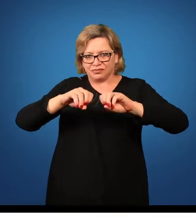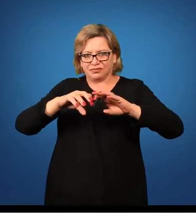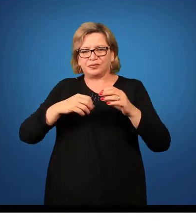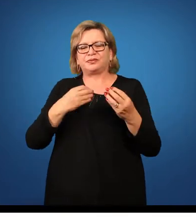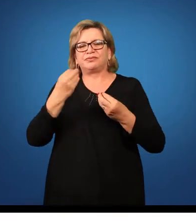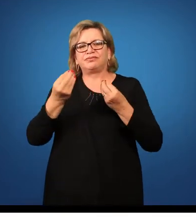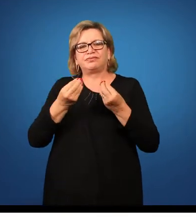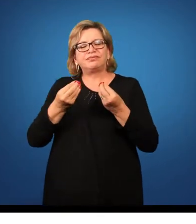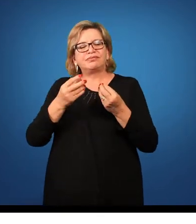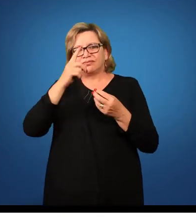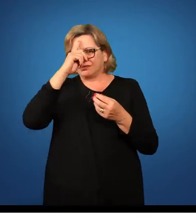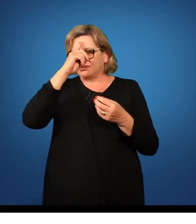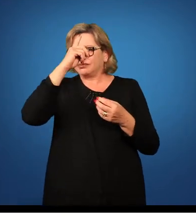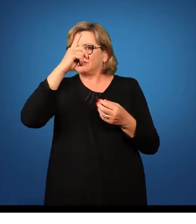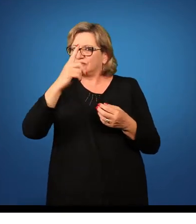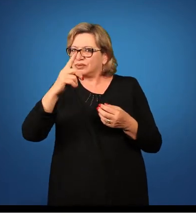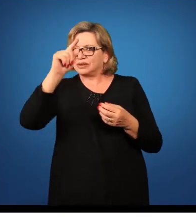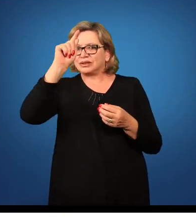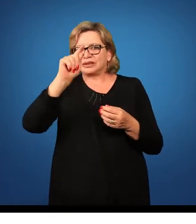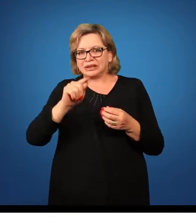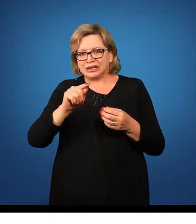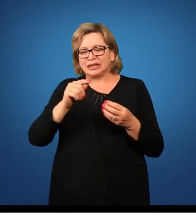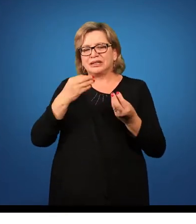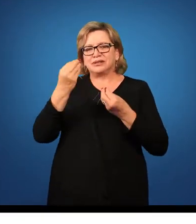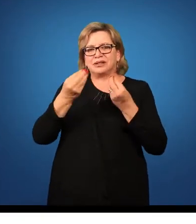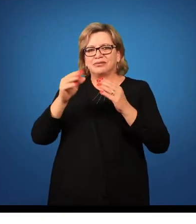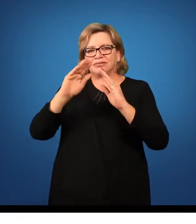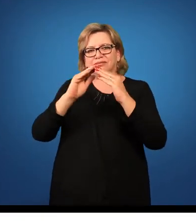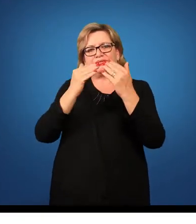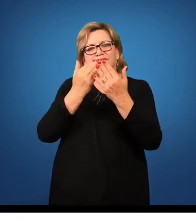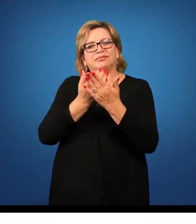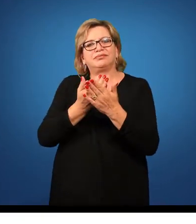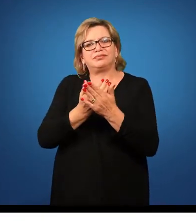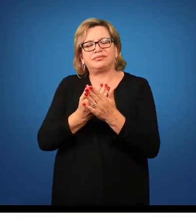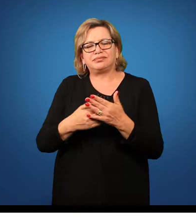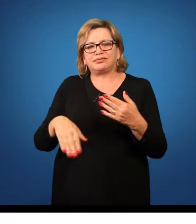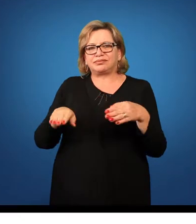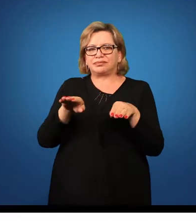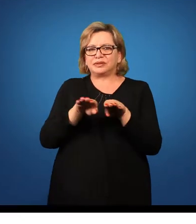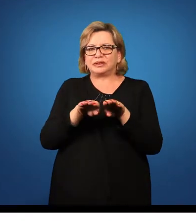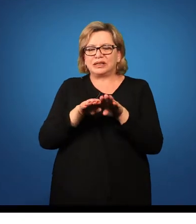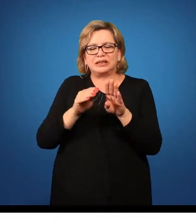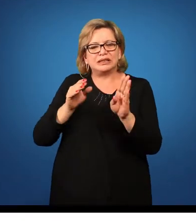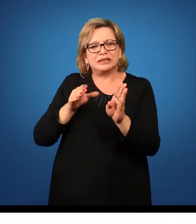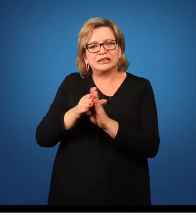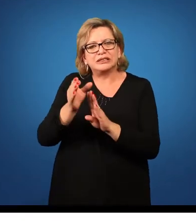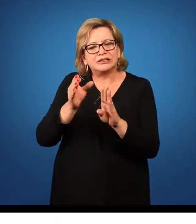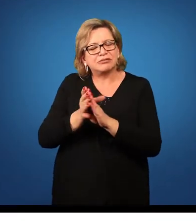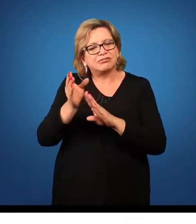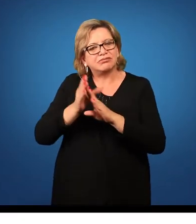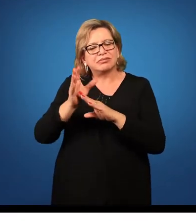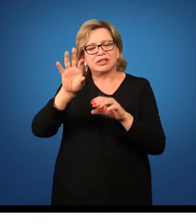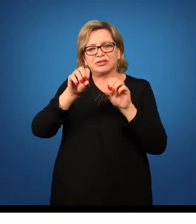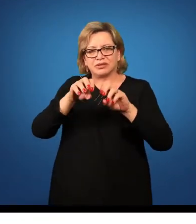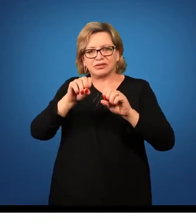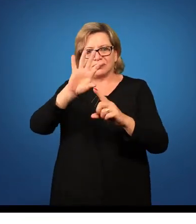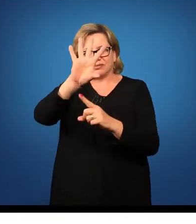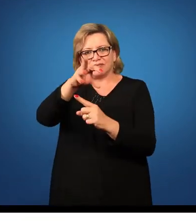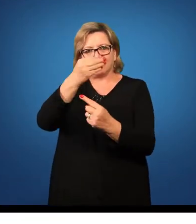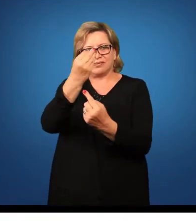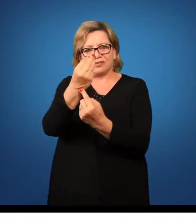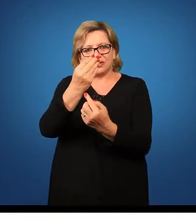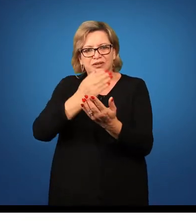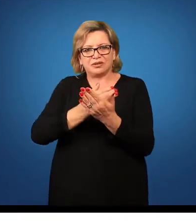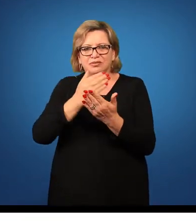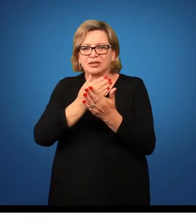ensino. Então ela é obrigatória nos currículos escolares e é sugerido que o ensino de arte se dê a partir